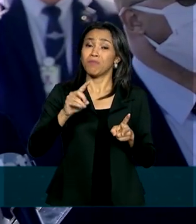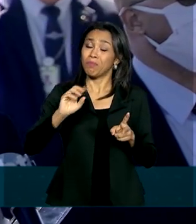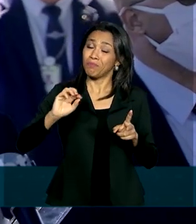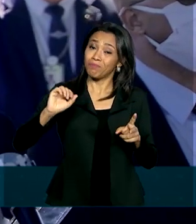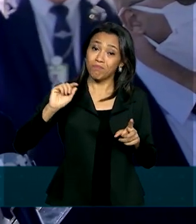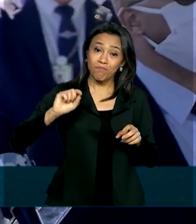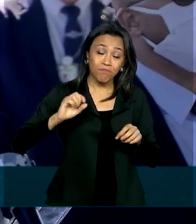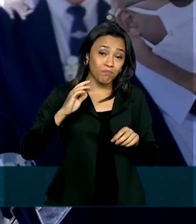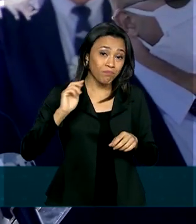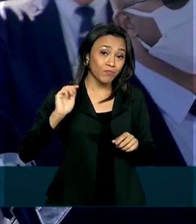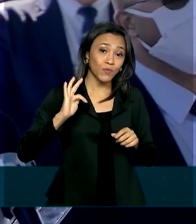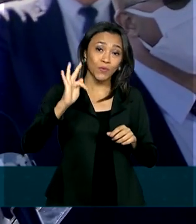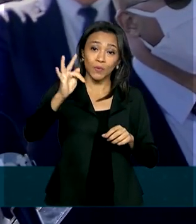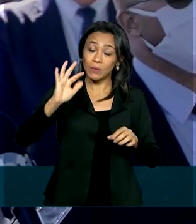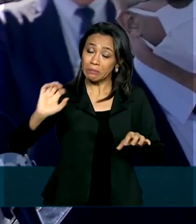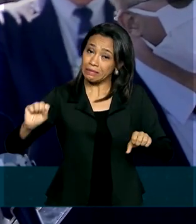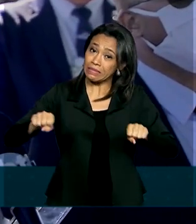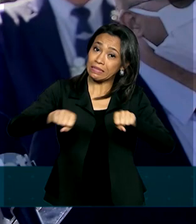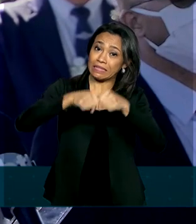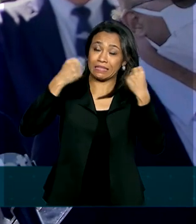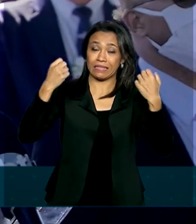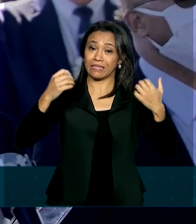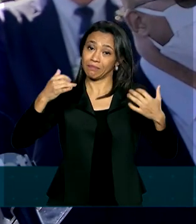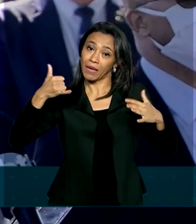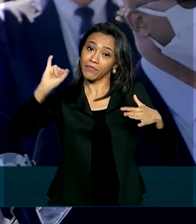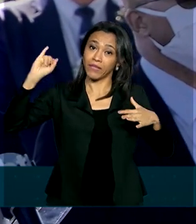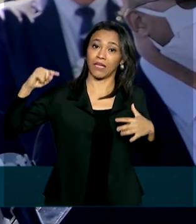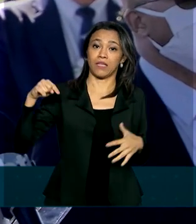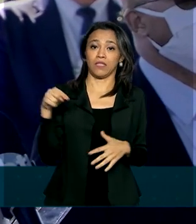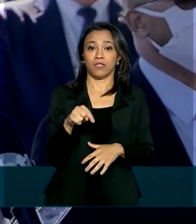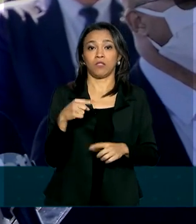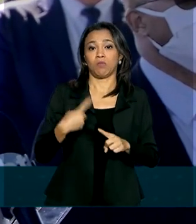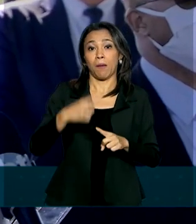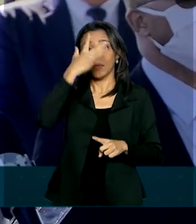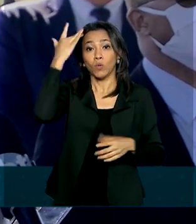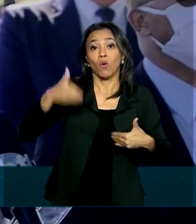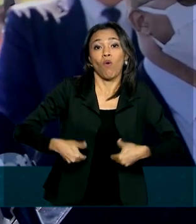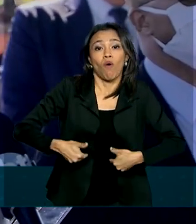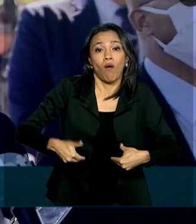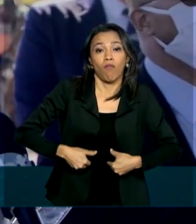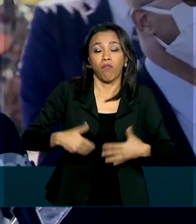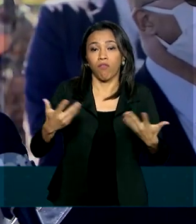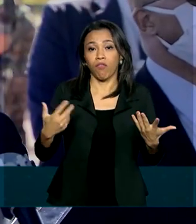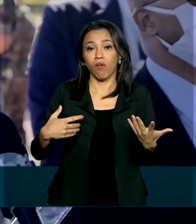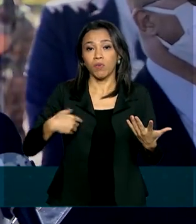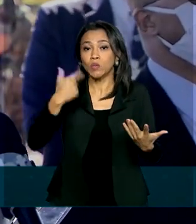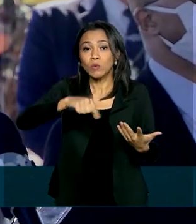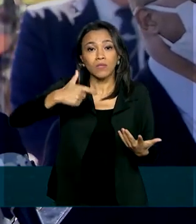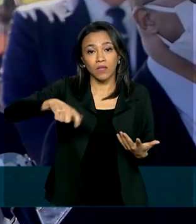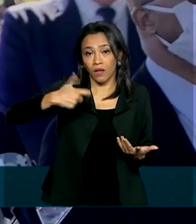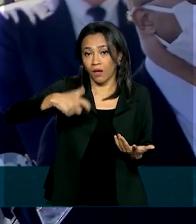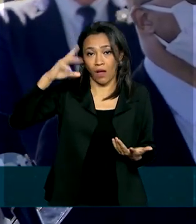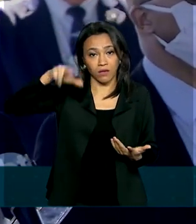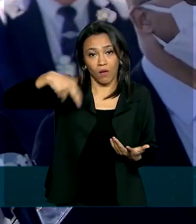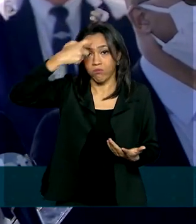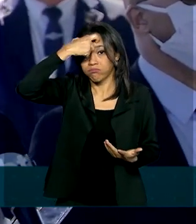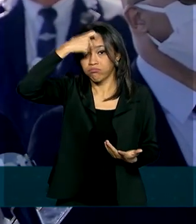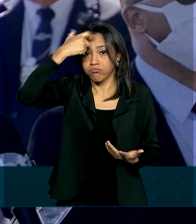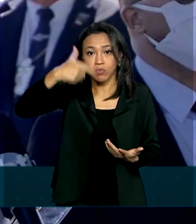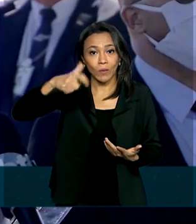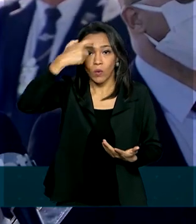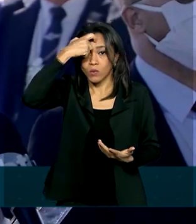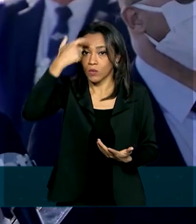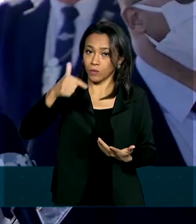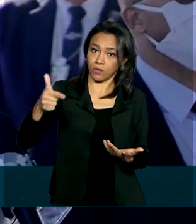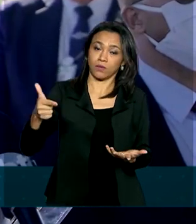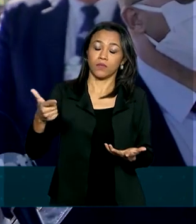Porque o homem com fome, ele age sem razão muitas vezes. O